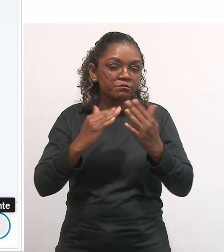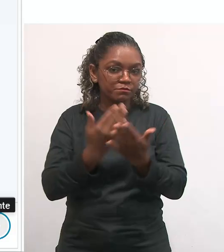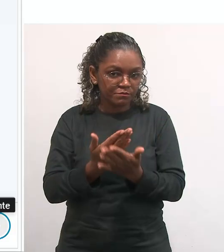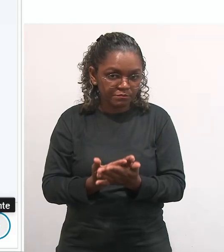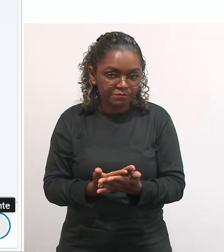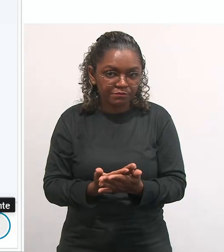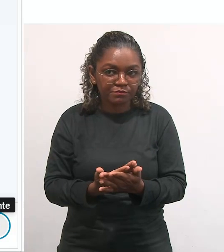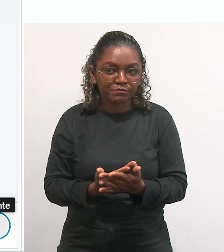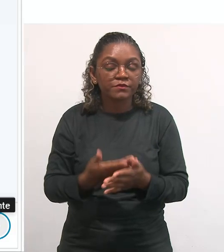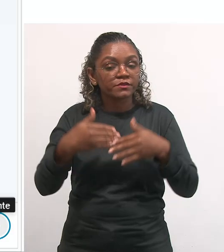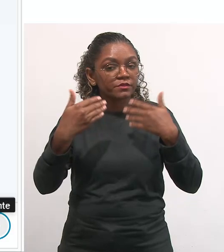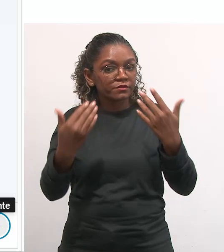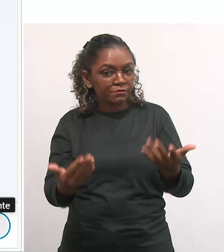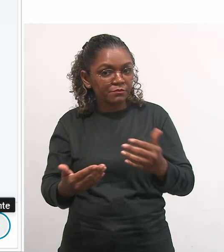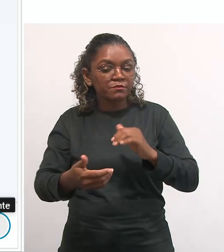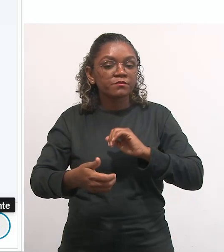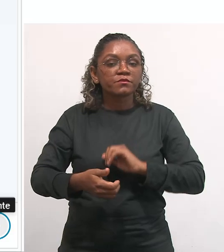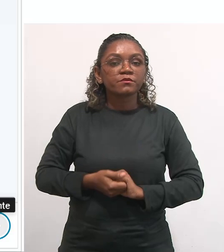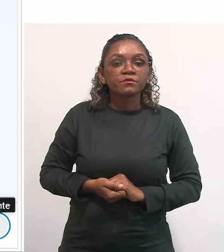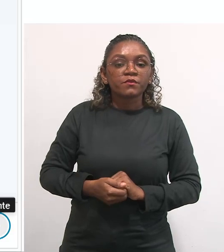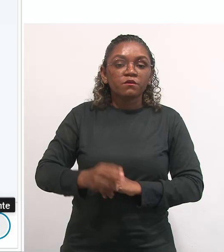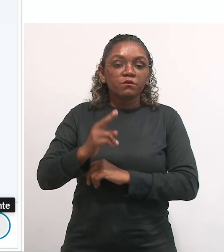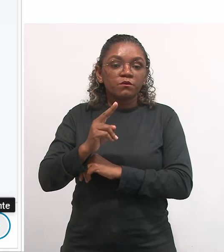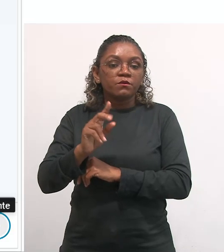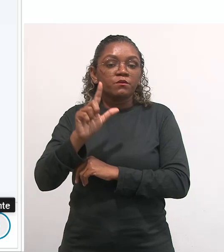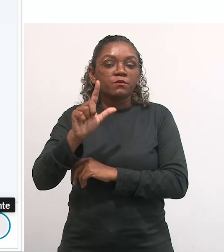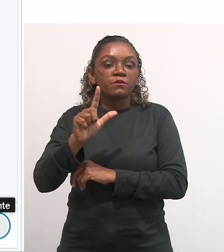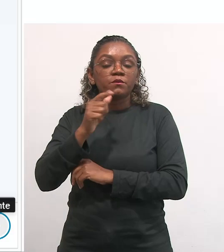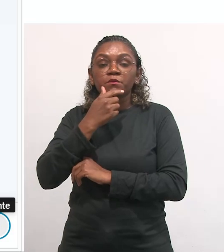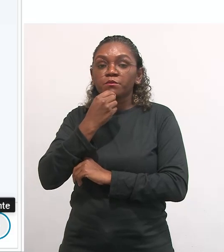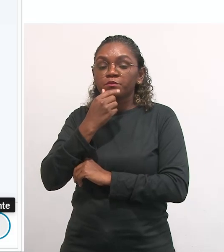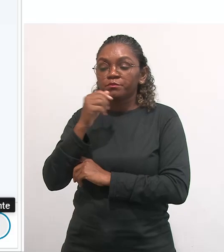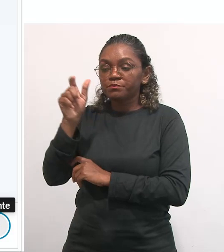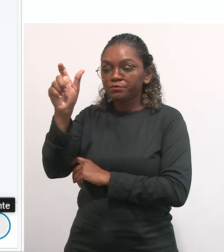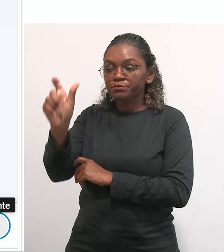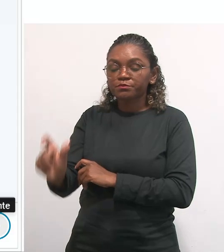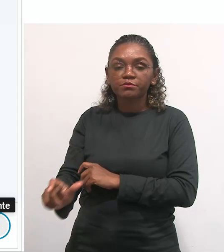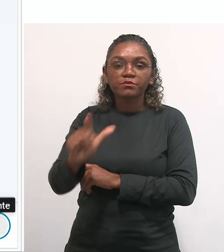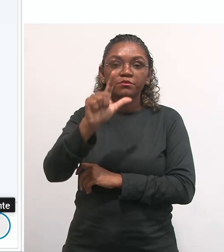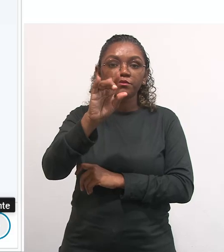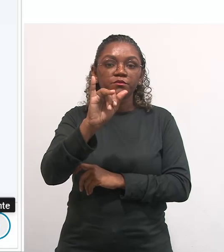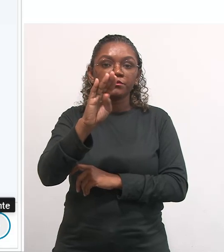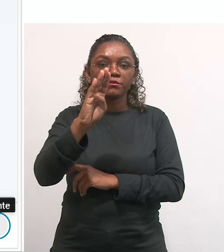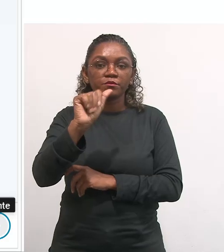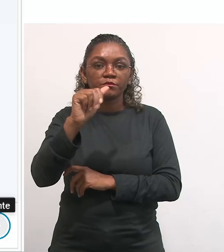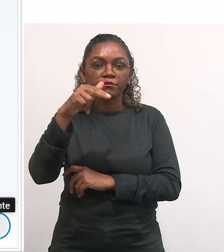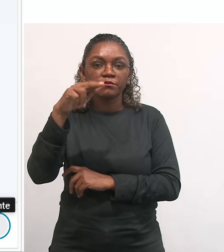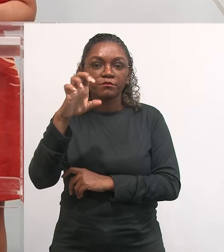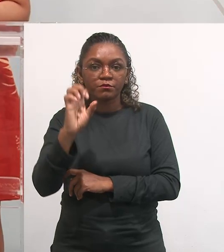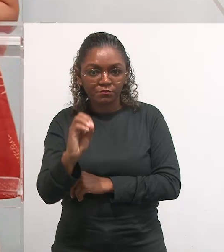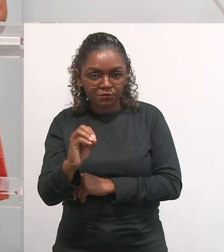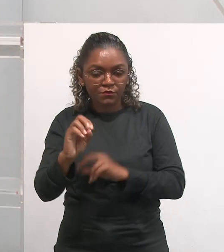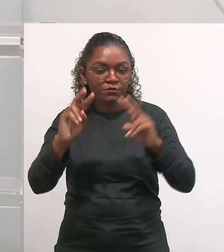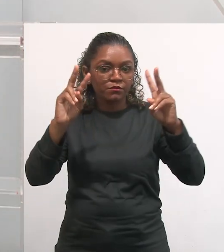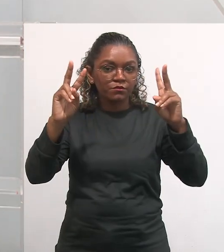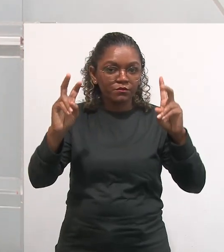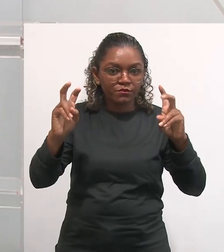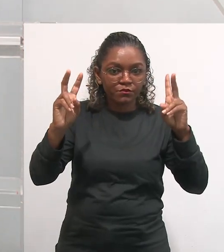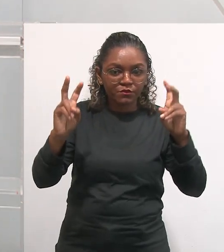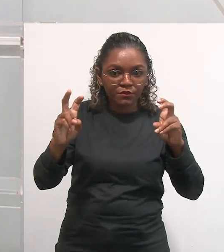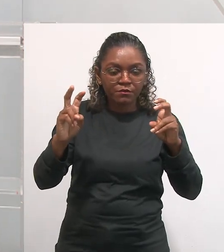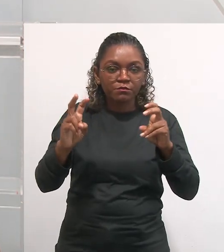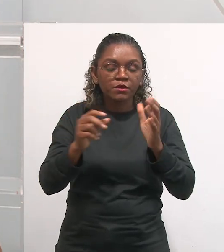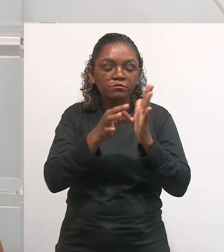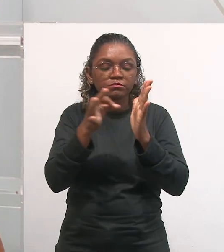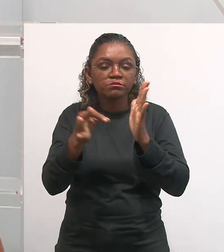do rendimento escolar. O Libane ele vai trazer um olhar também crítico sobre a avaliação